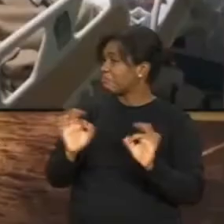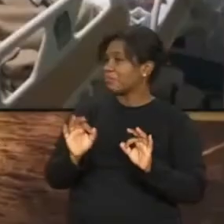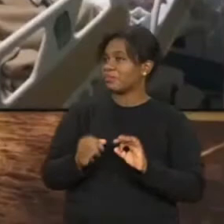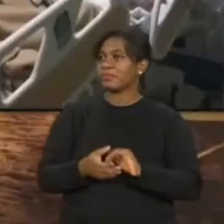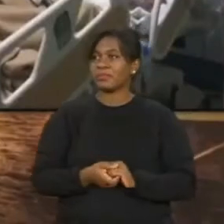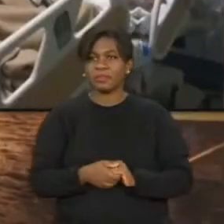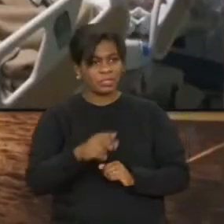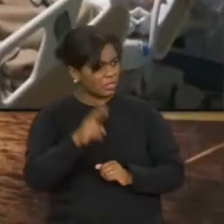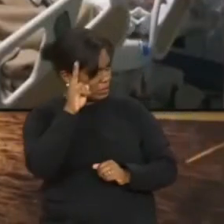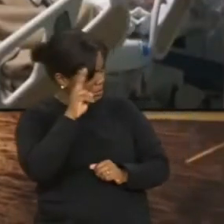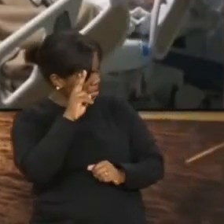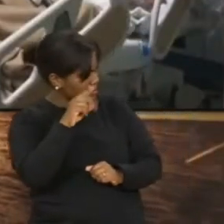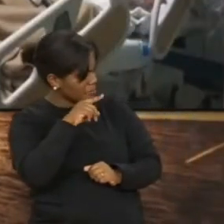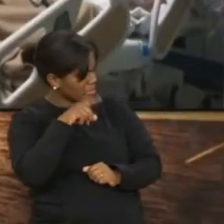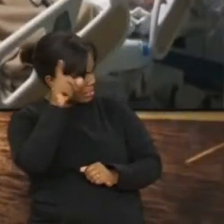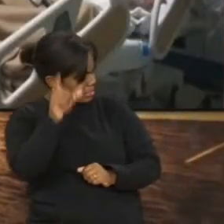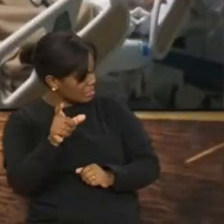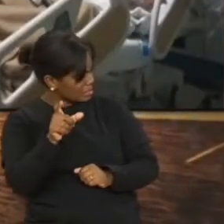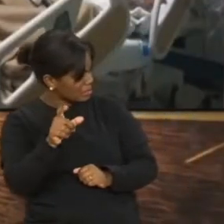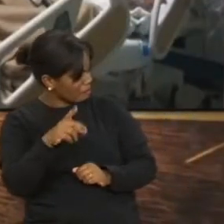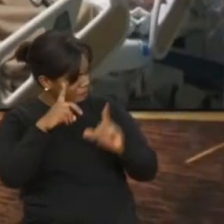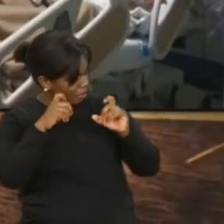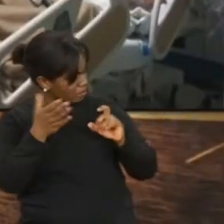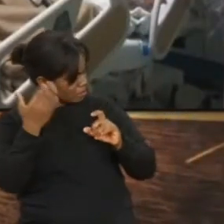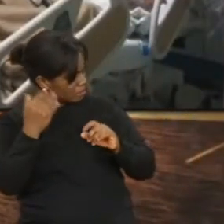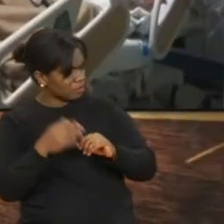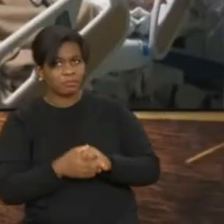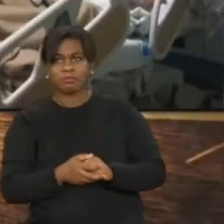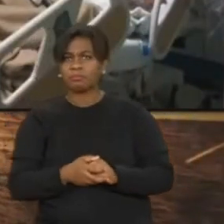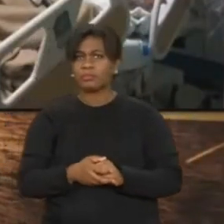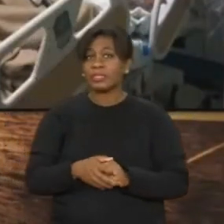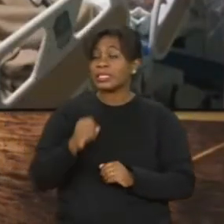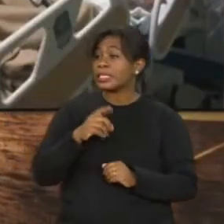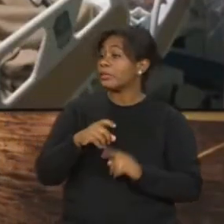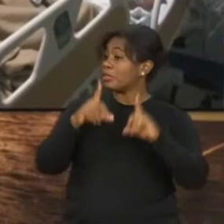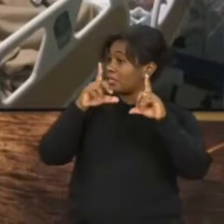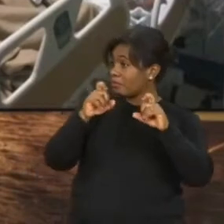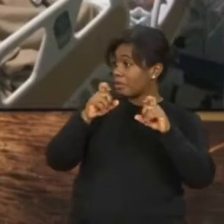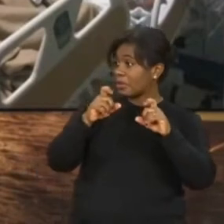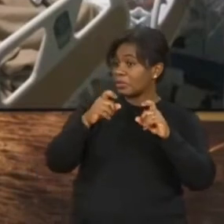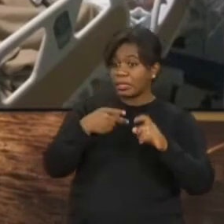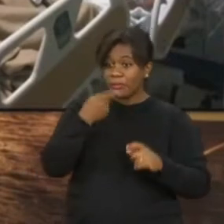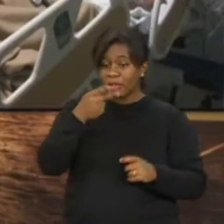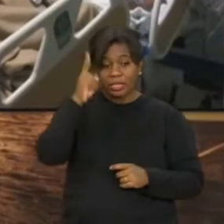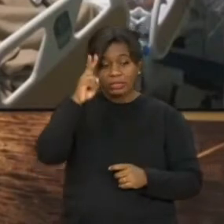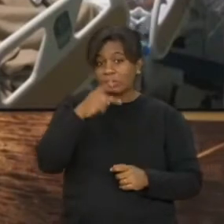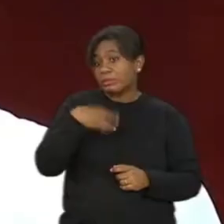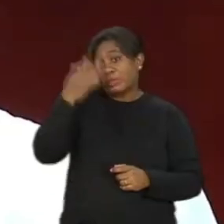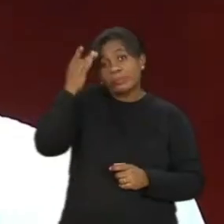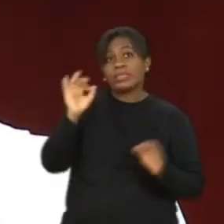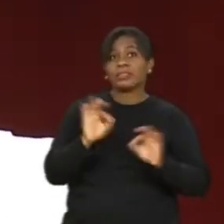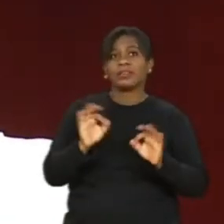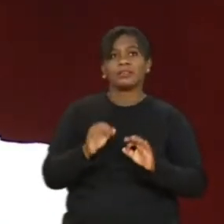Você não lembra que você estava assim? Mostra a foto dela. Não, se ele não tivesse tirado as fotos e me contado, eu não saberia.